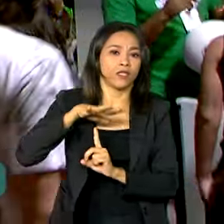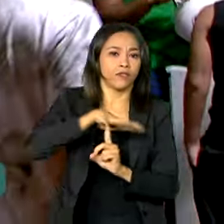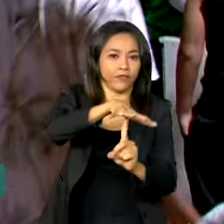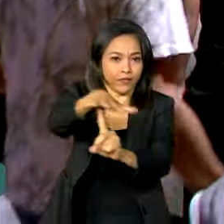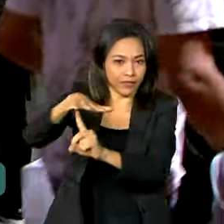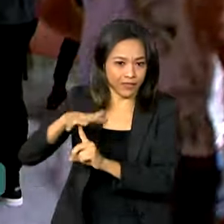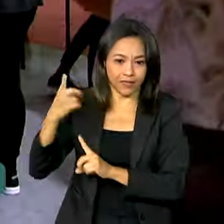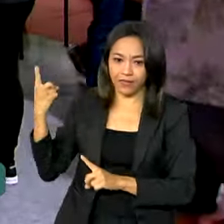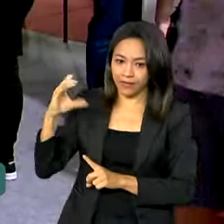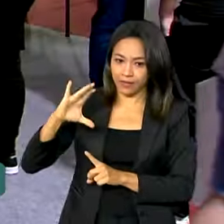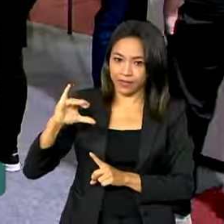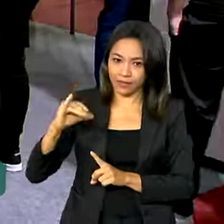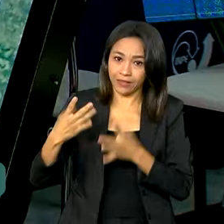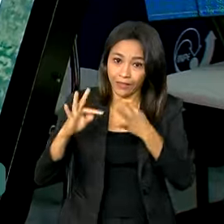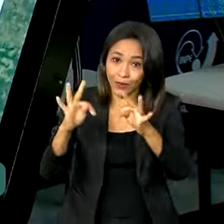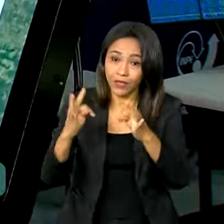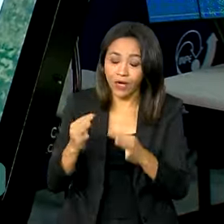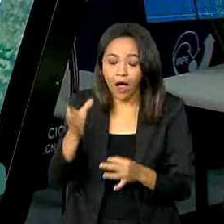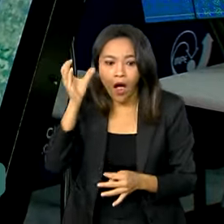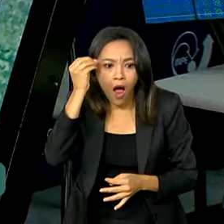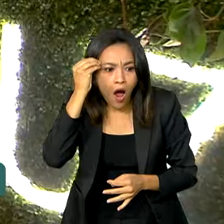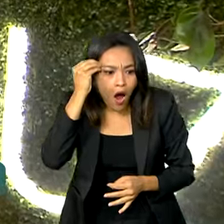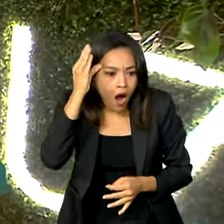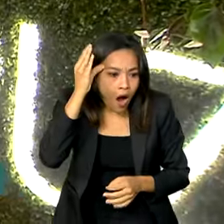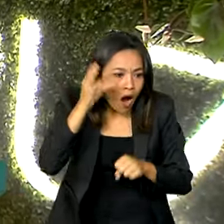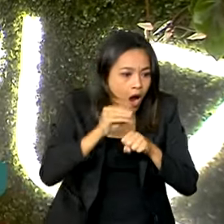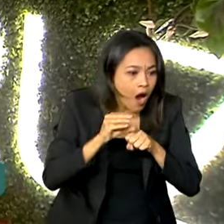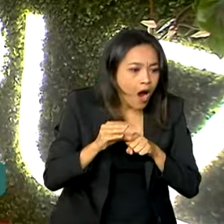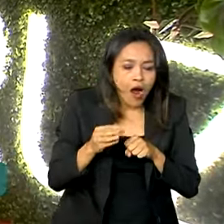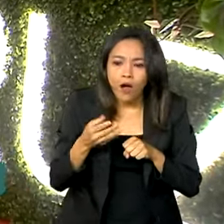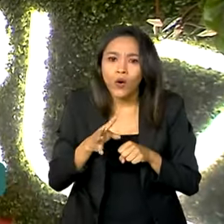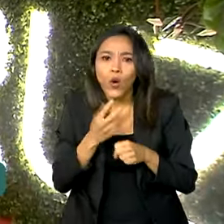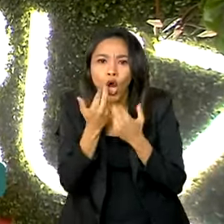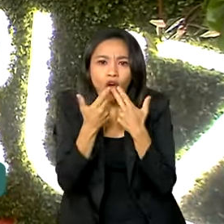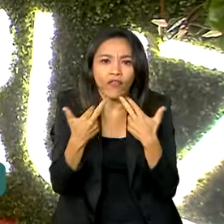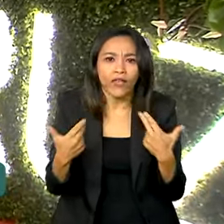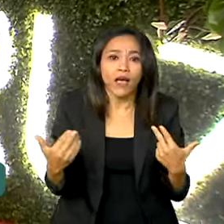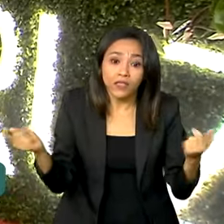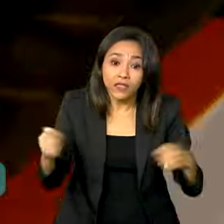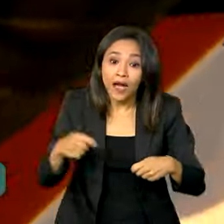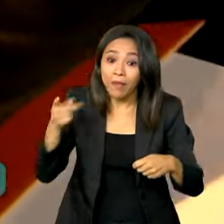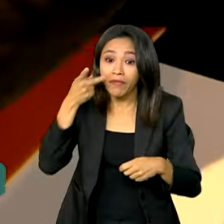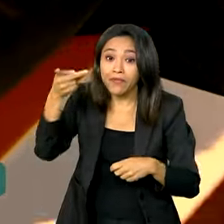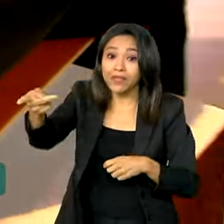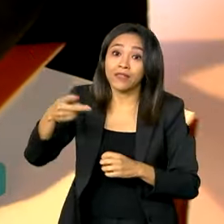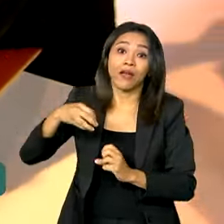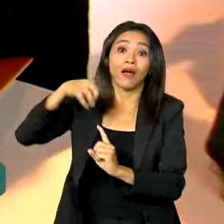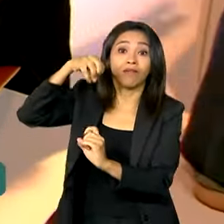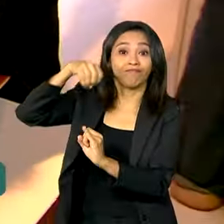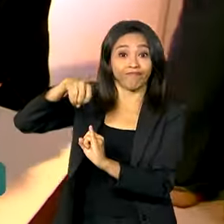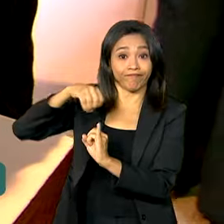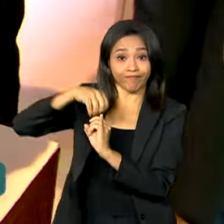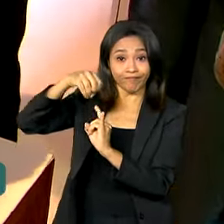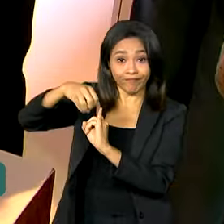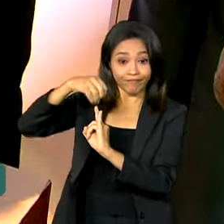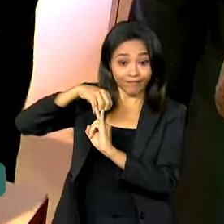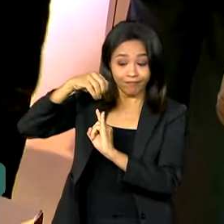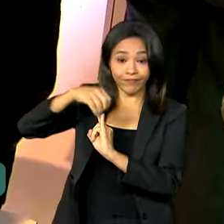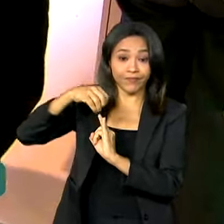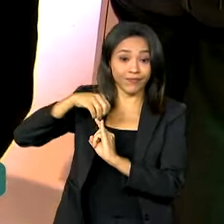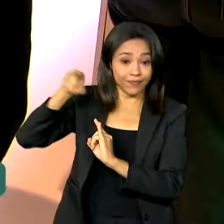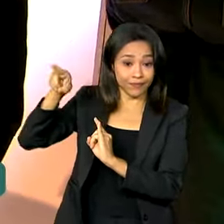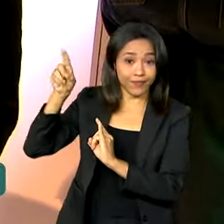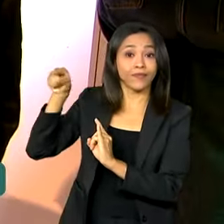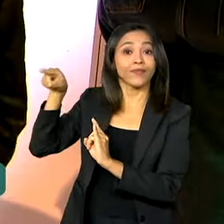muito conhecimento e inovação. É possível até visitar a Fiocruz, no Rio de Janeiro. O Instituto é responsável pela